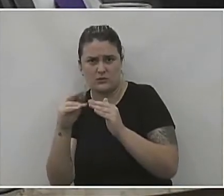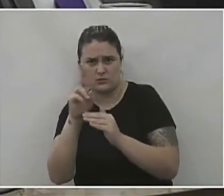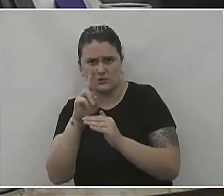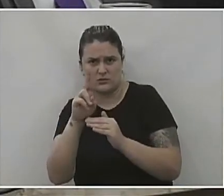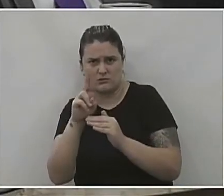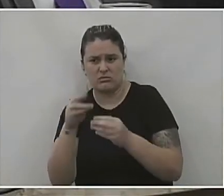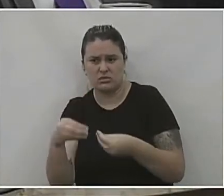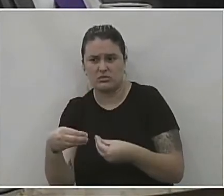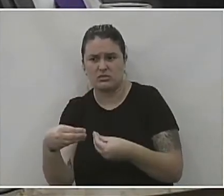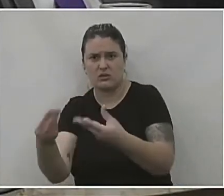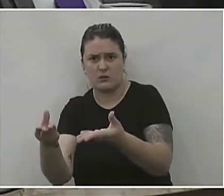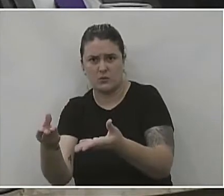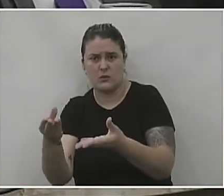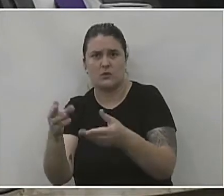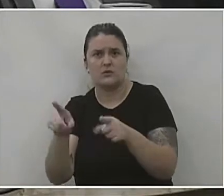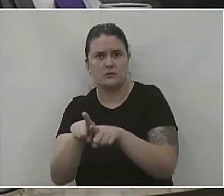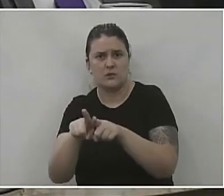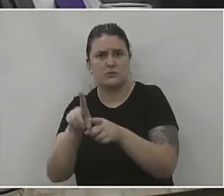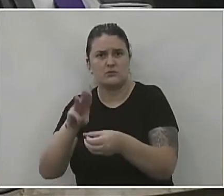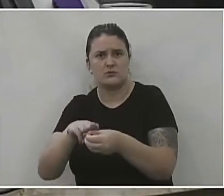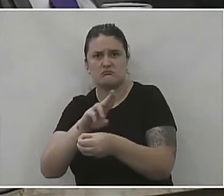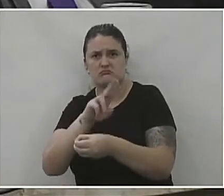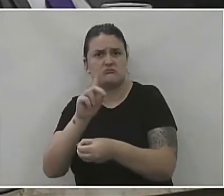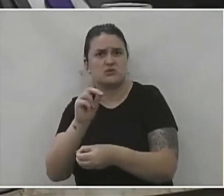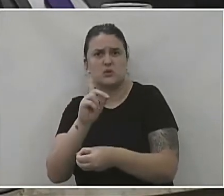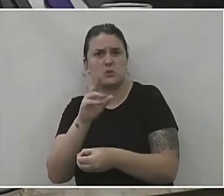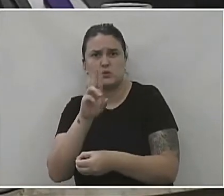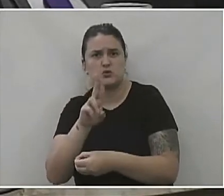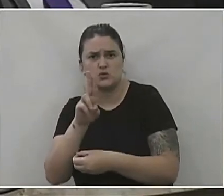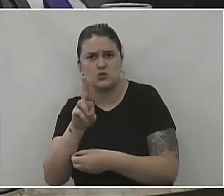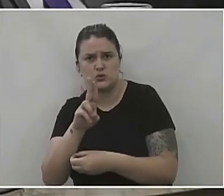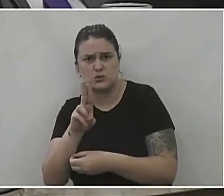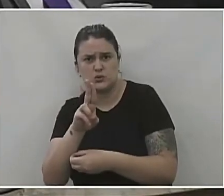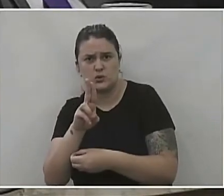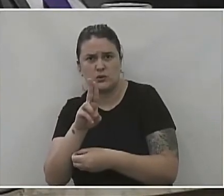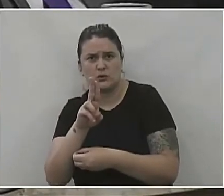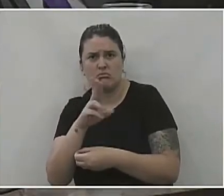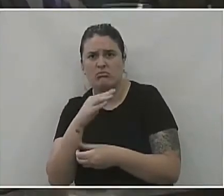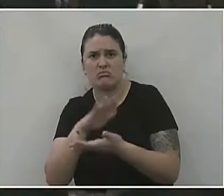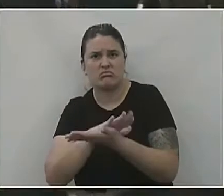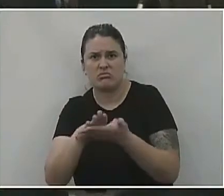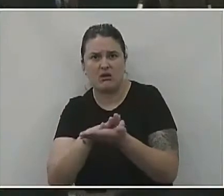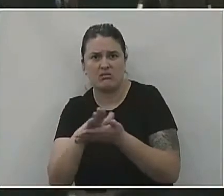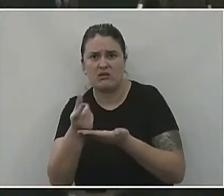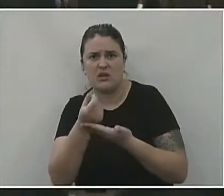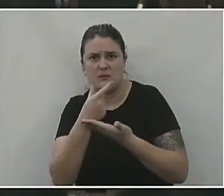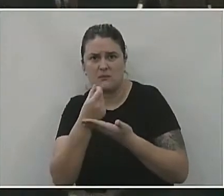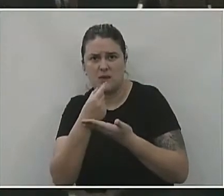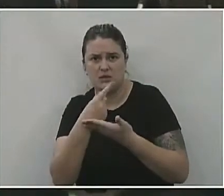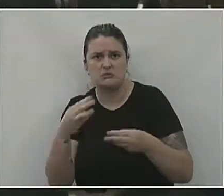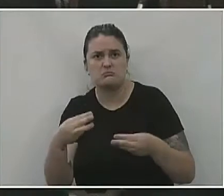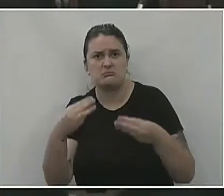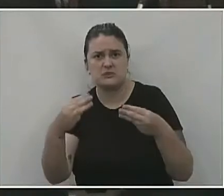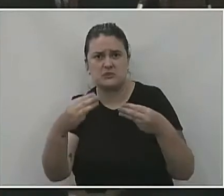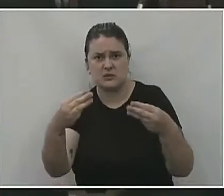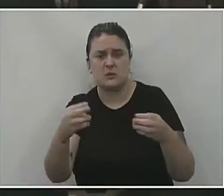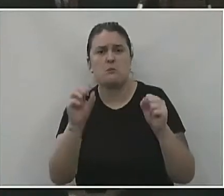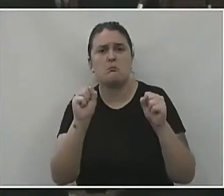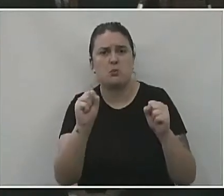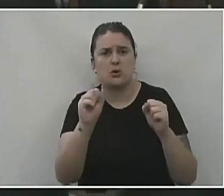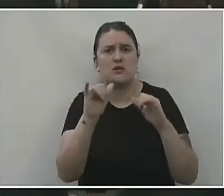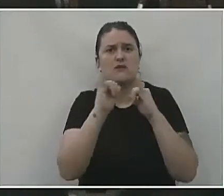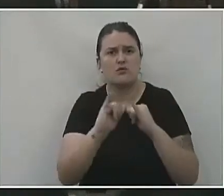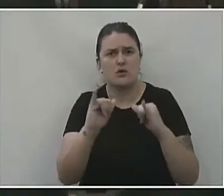disponibilizou os municípios e a União da Vitória não usou nenhum comprimido vindo do Ministério? O senhor pode nos informar